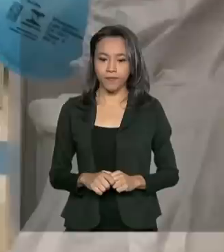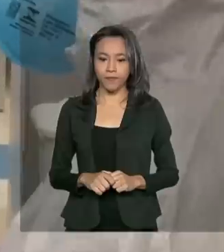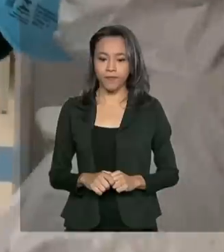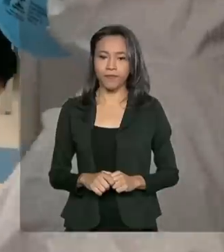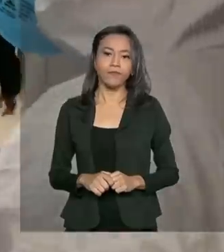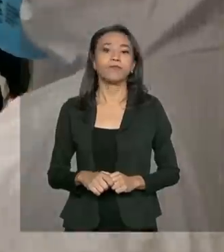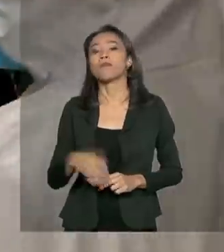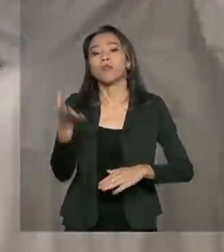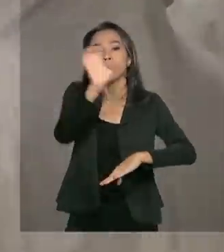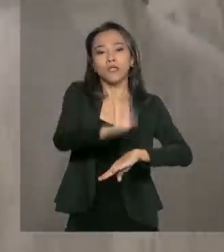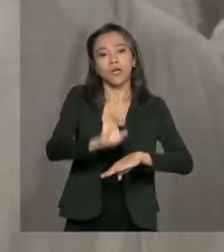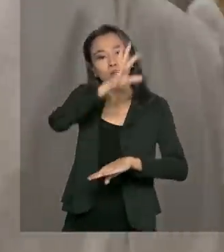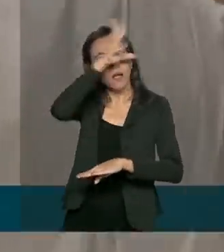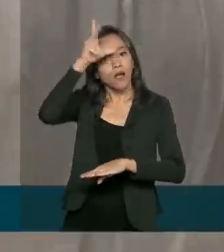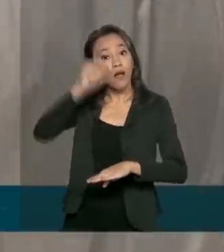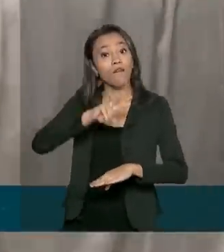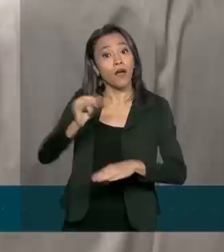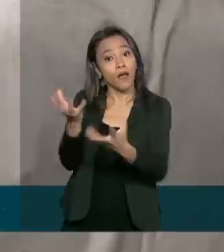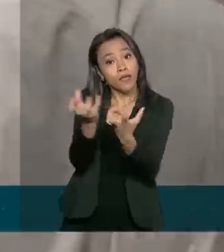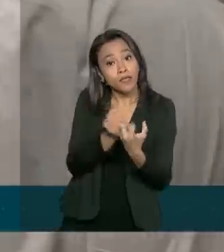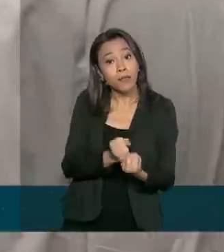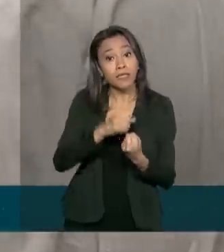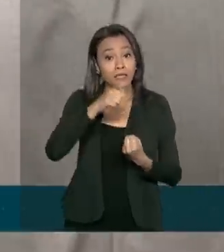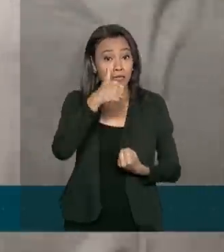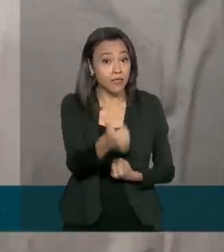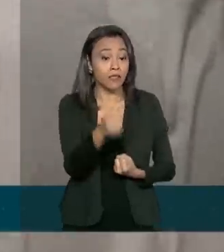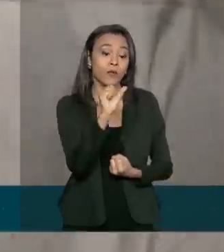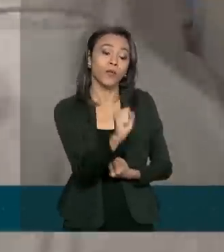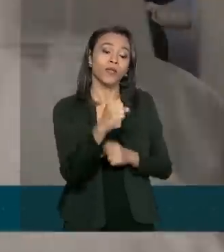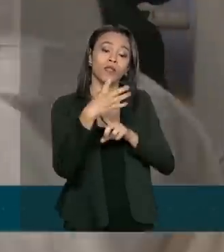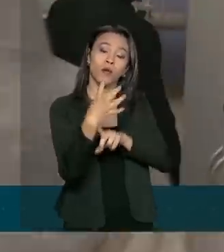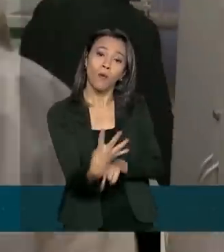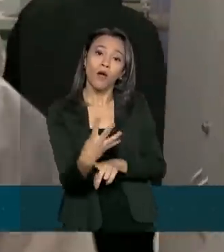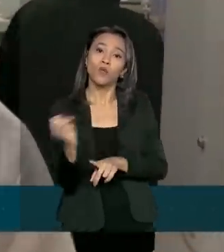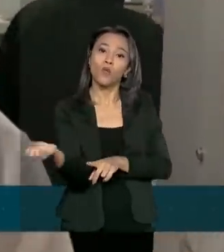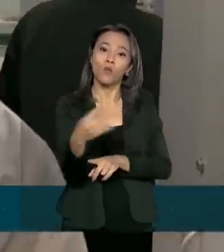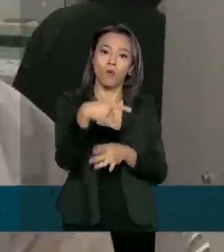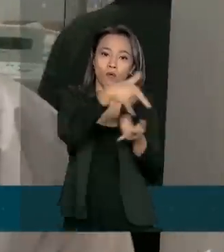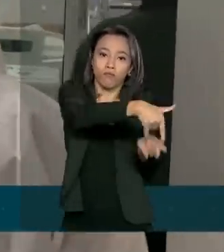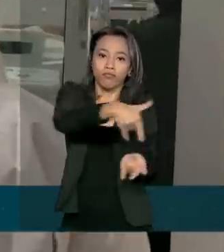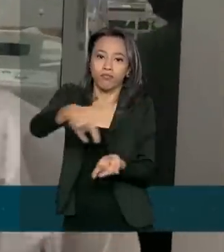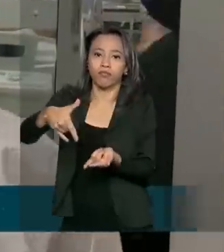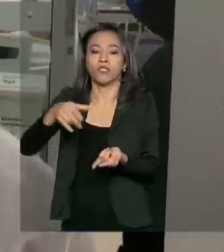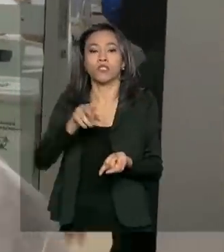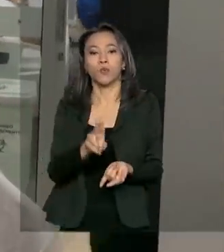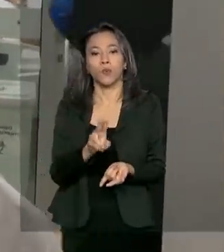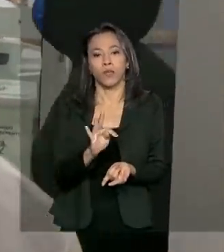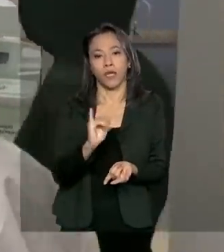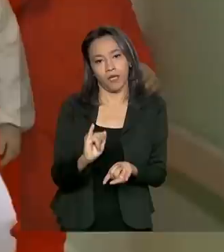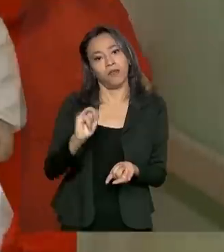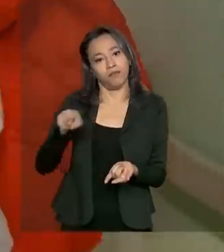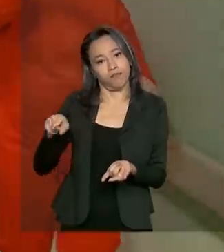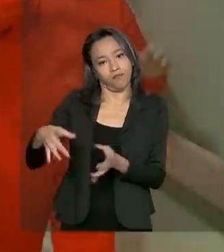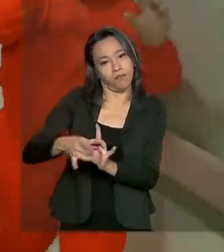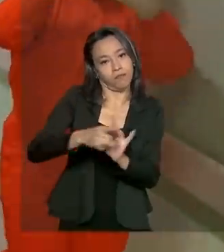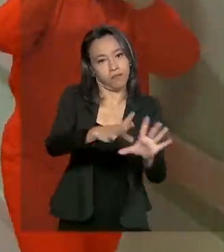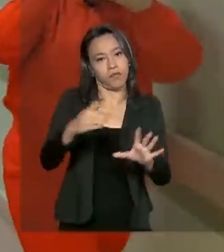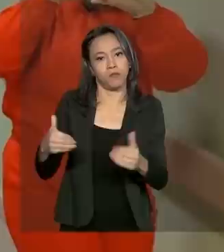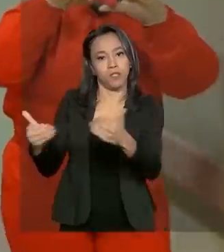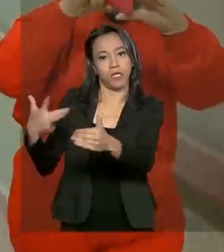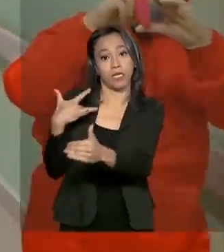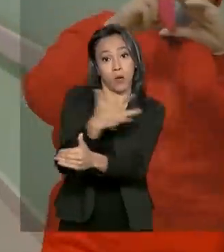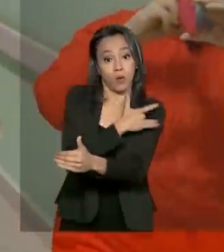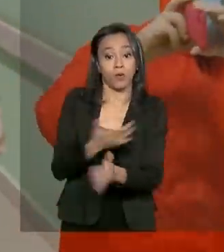O Amazonas vai receber 184 novos leitos de UTI que foram habilitados pelo Ministério da Saúde. Nelson